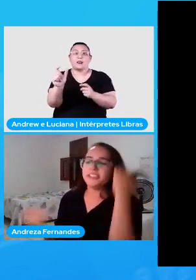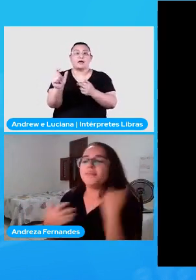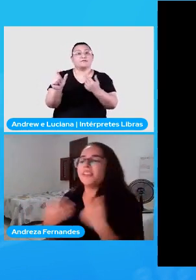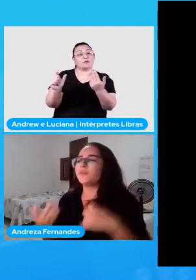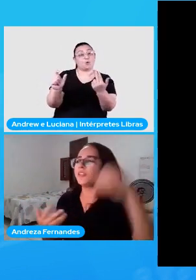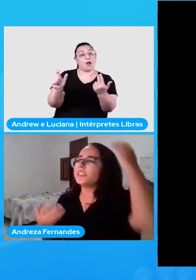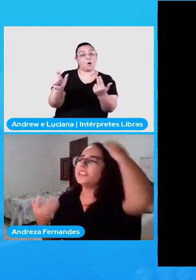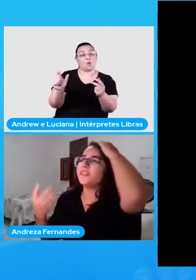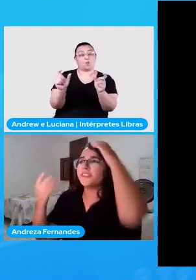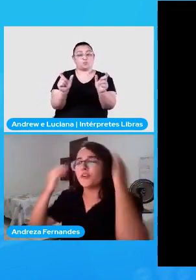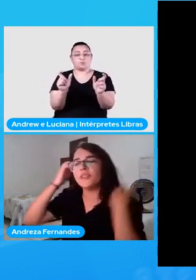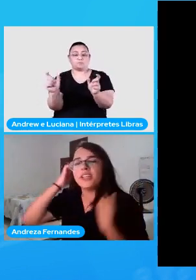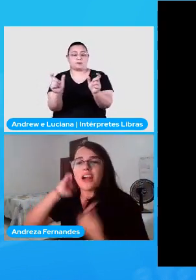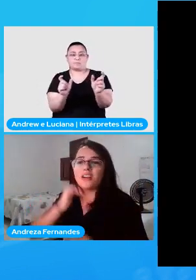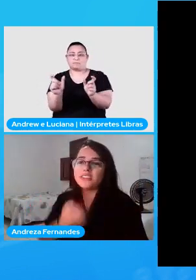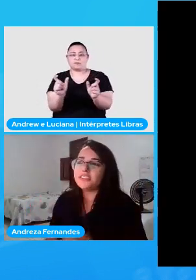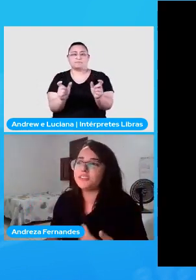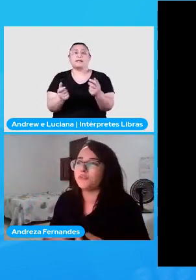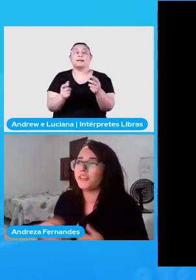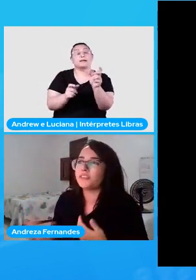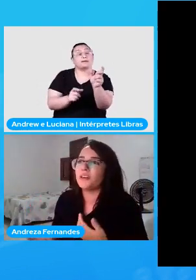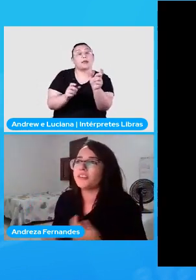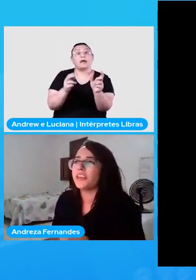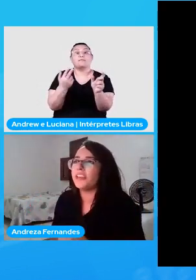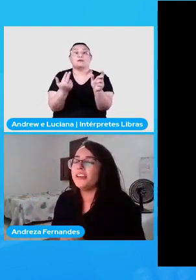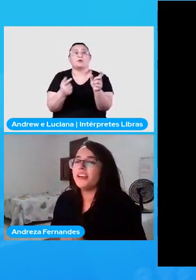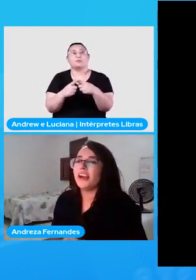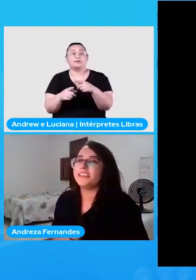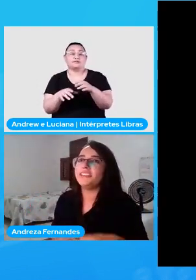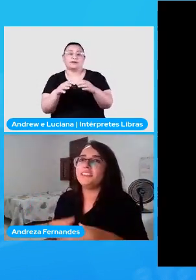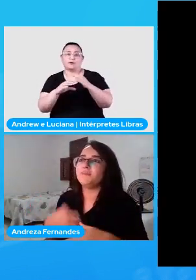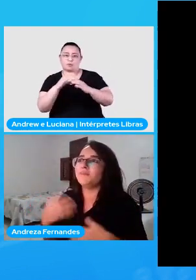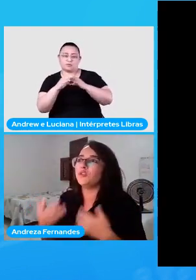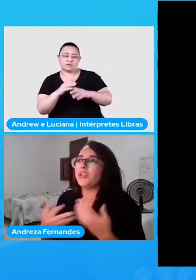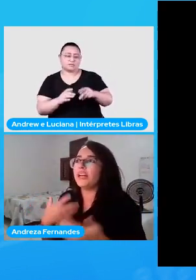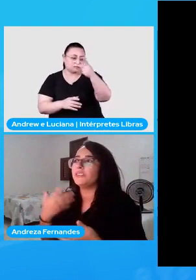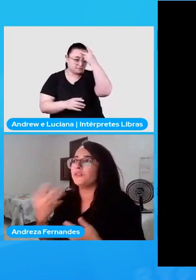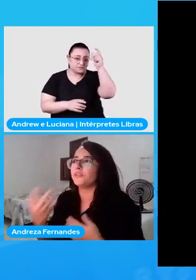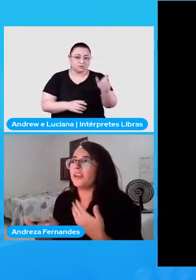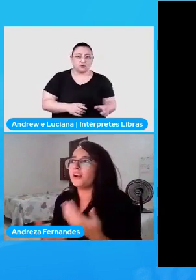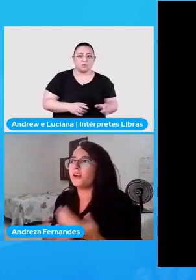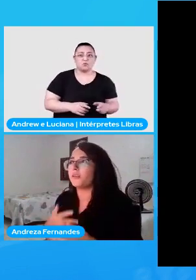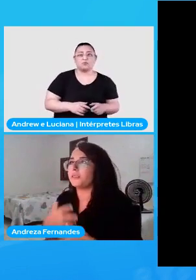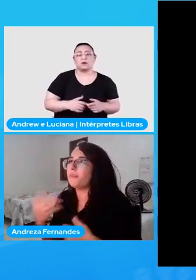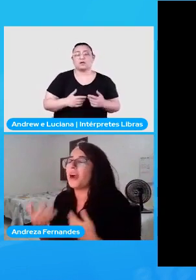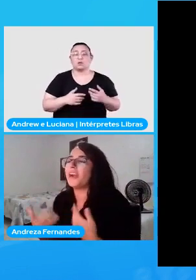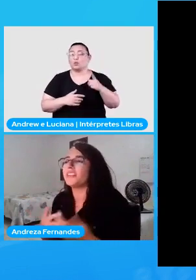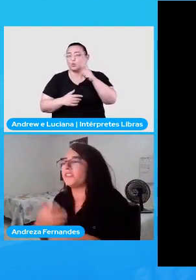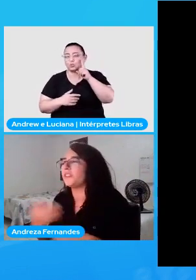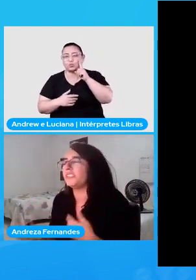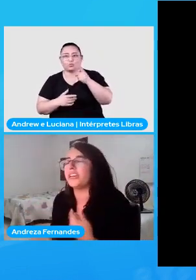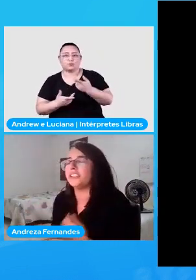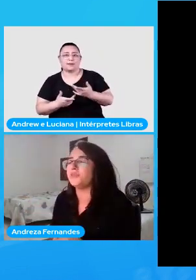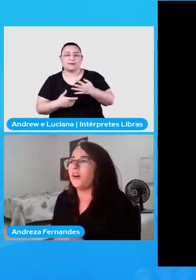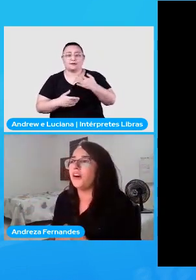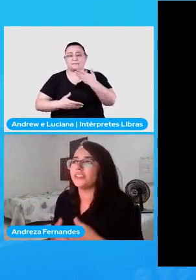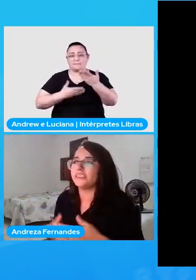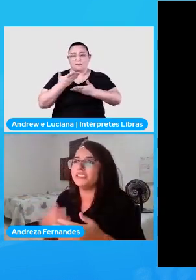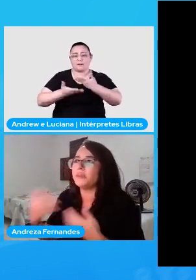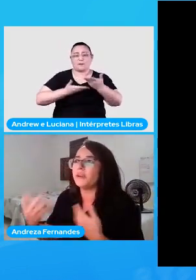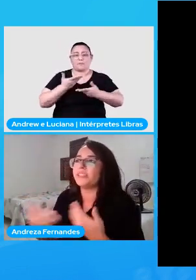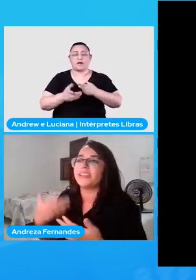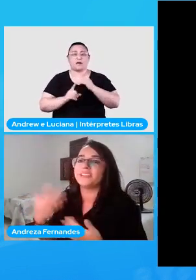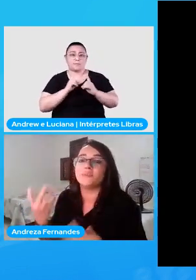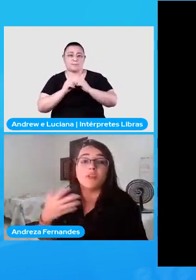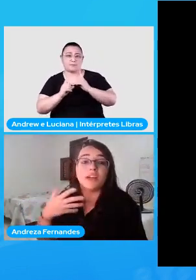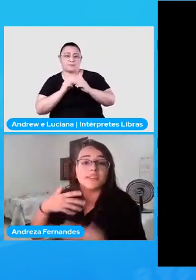A gente mesmo, quando a gente vai se comunicar, quando a gente conversa com alguém, a gente, na parte da tonalidade de voz, a